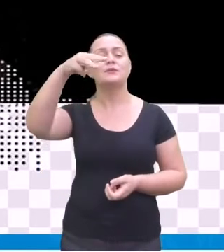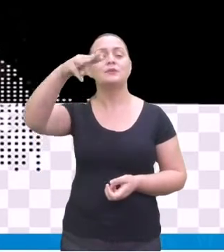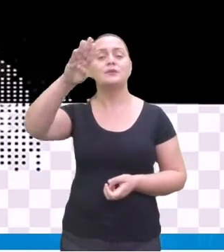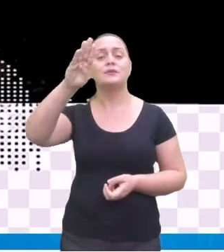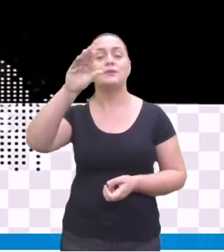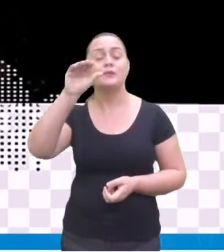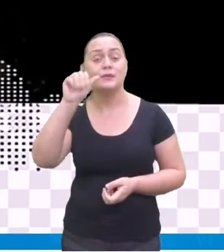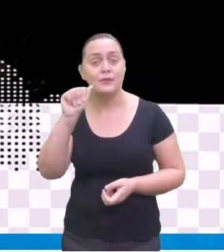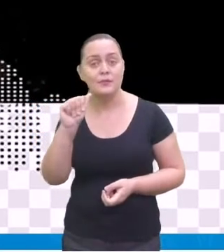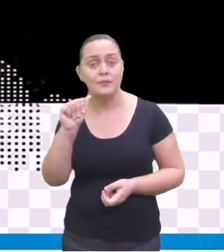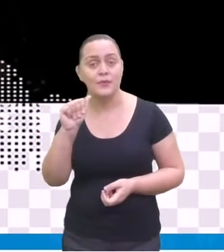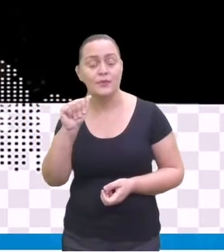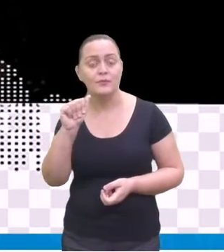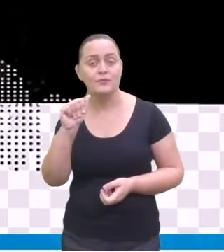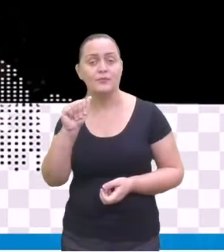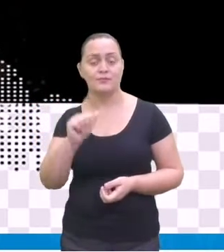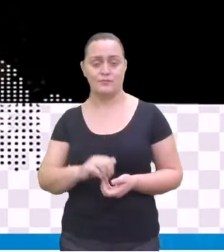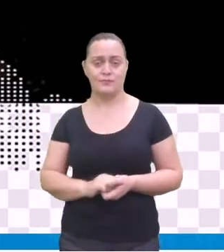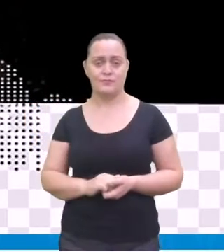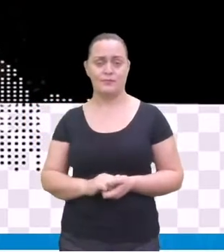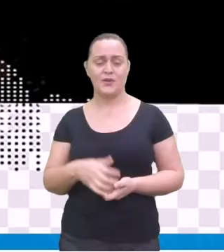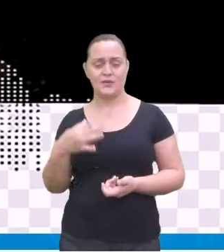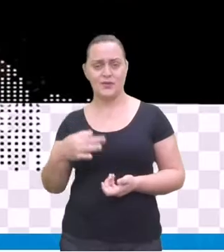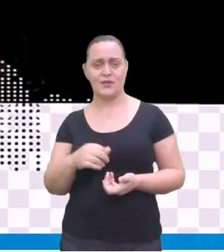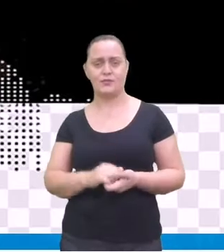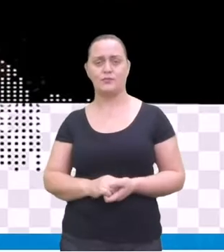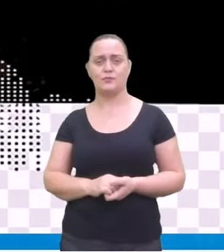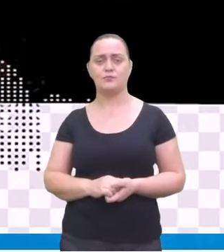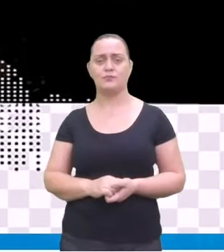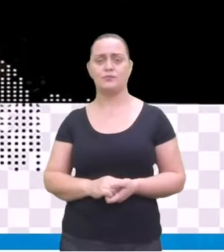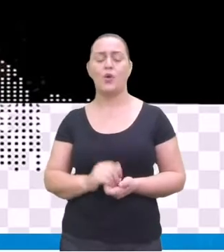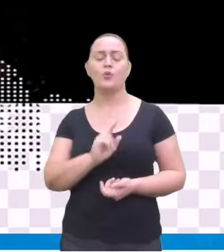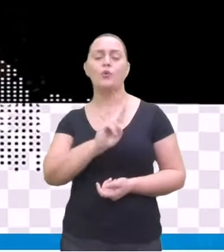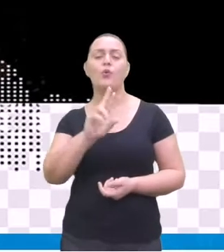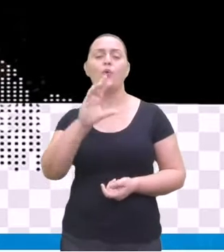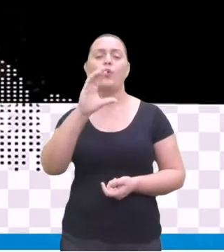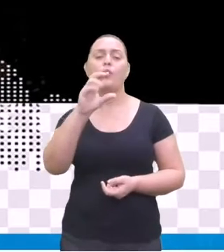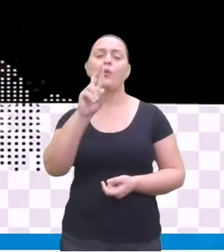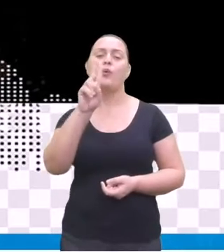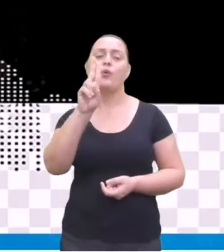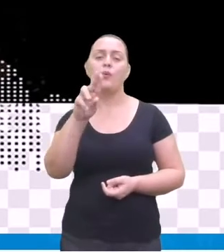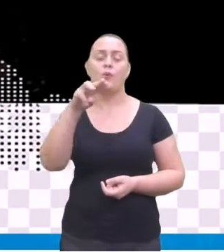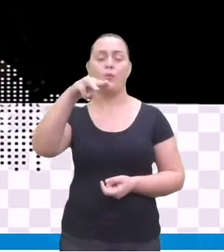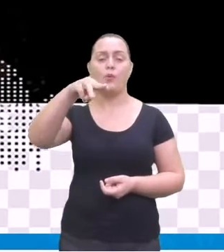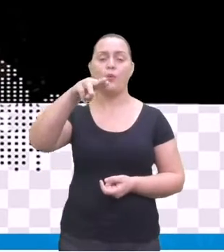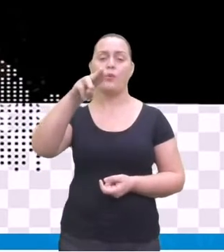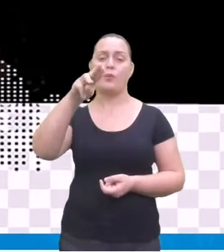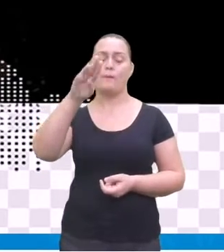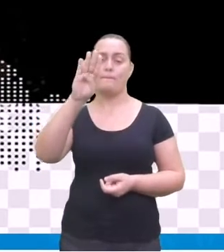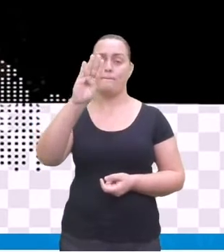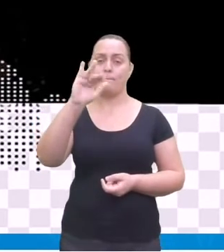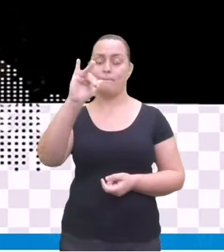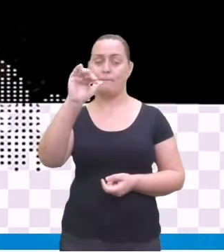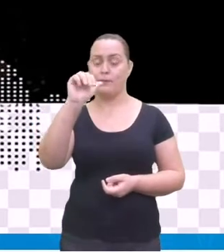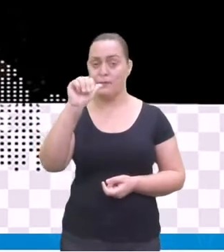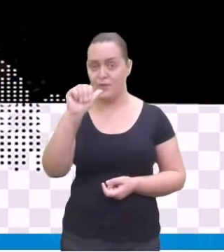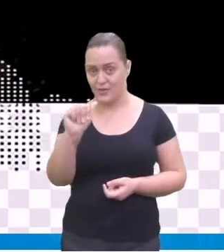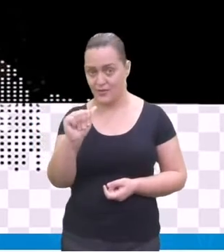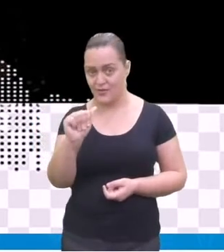ou melhor, a cumbia, a salsa, o somba.